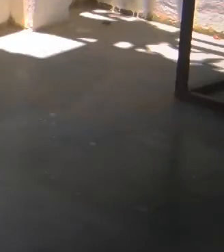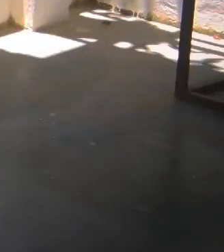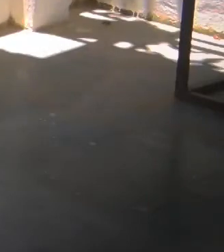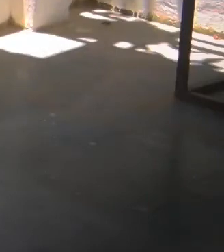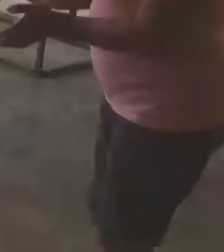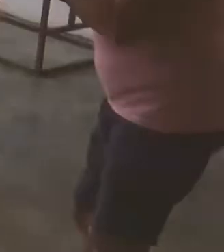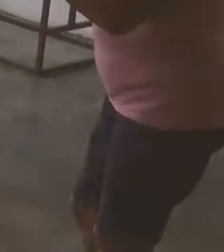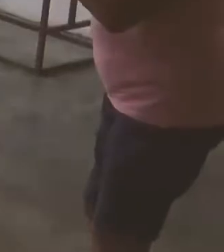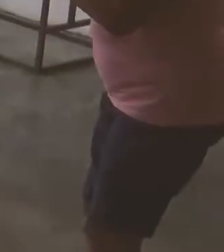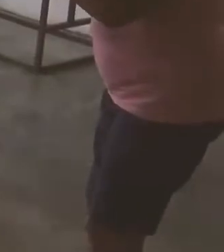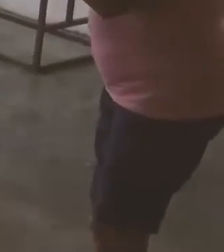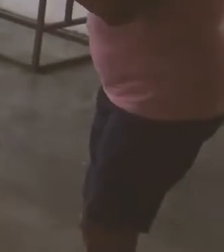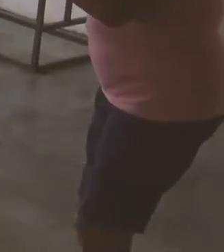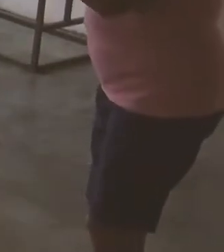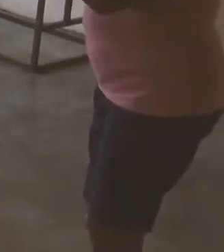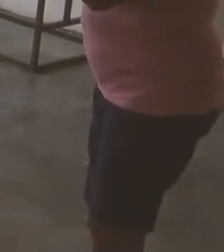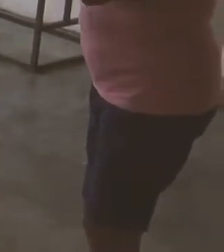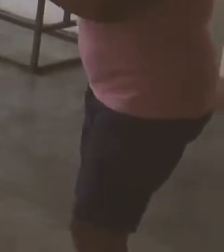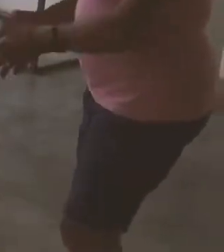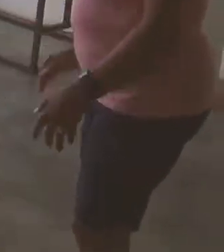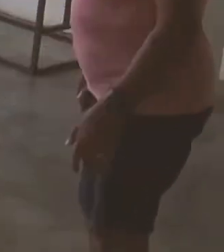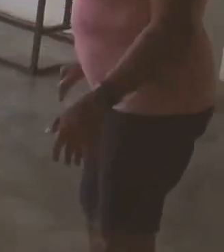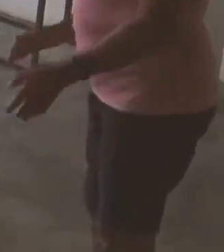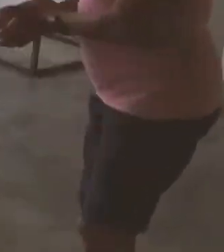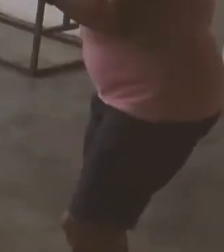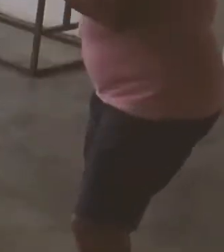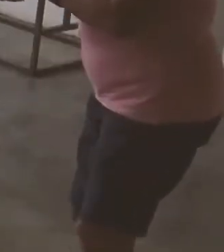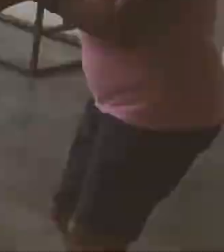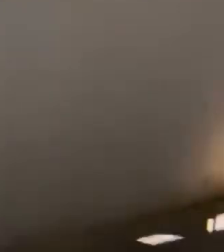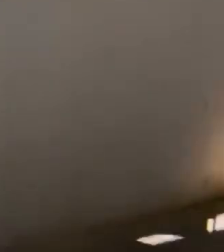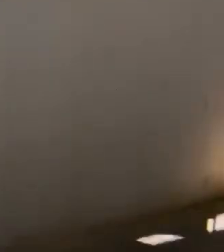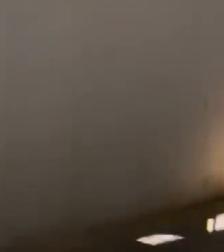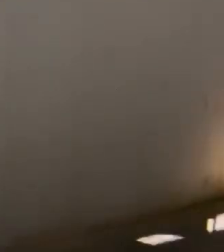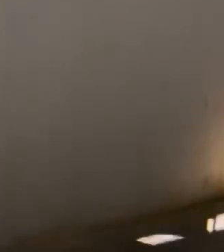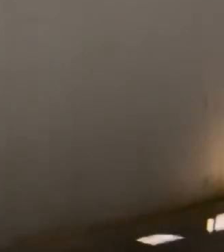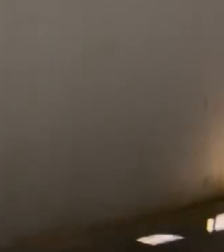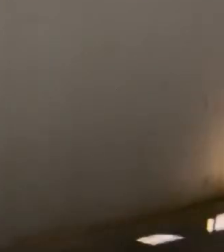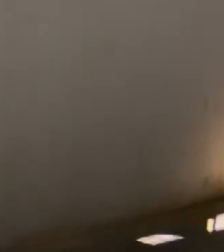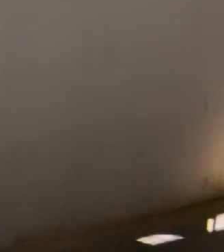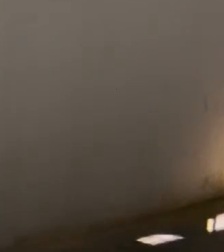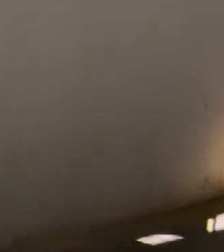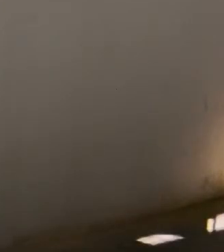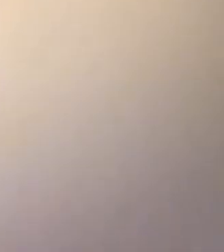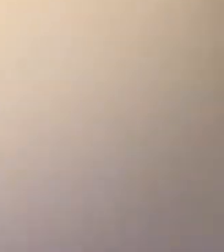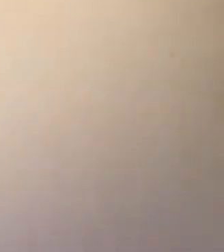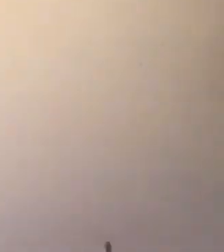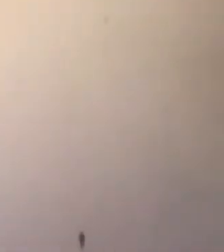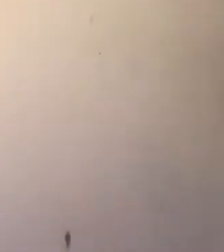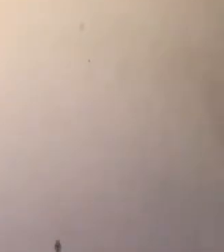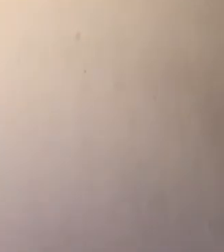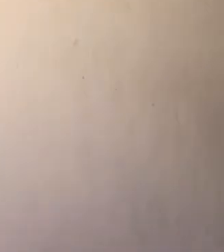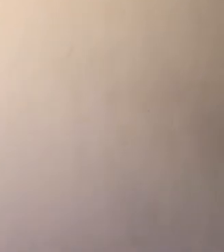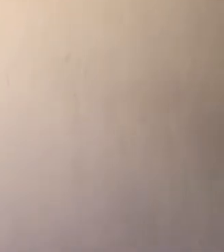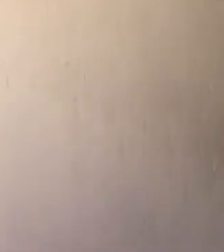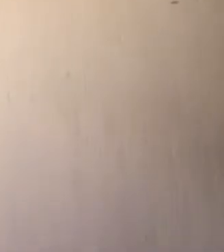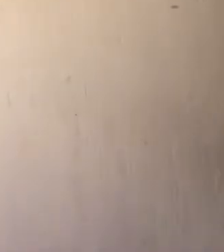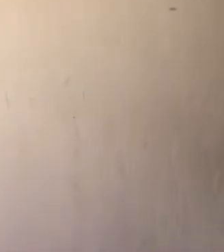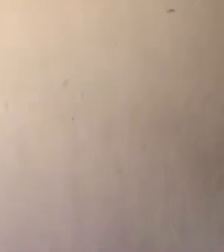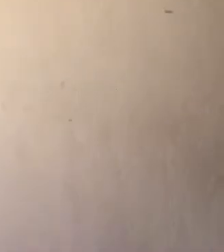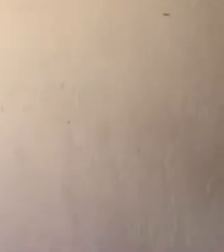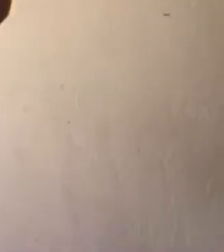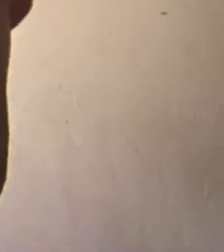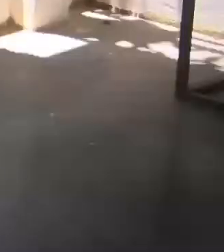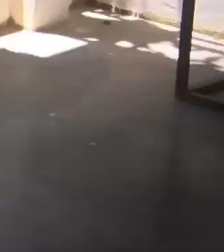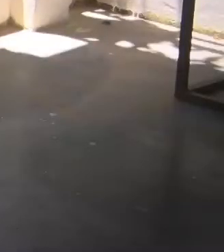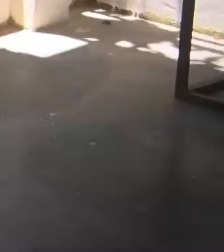quando eu era pequeno, que andava junto com minha avó, com minha mãe, mas já tinha o samba de coco a tempo. Eu estou há 52 anos na